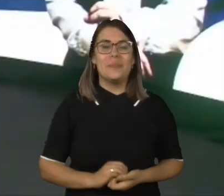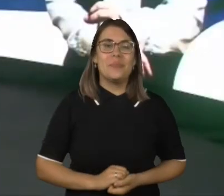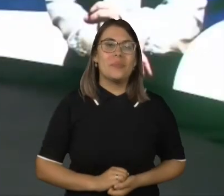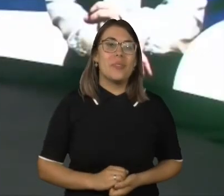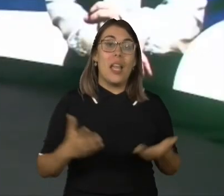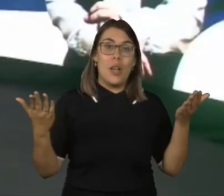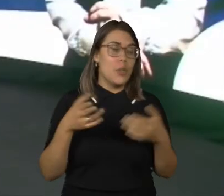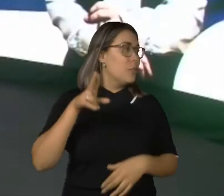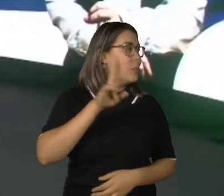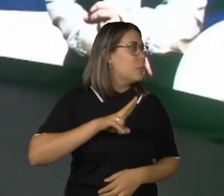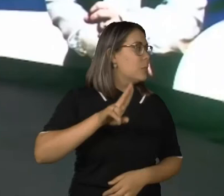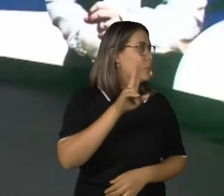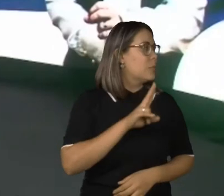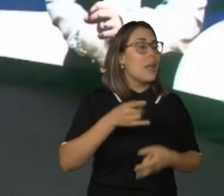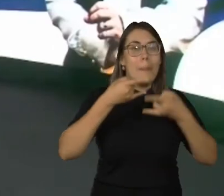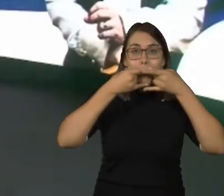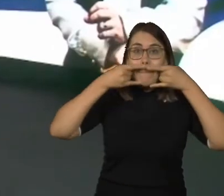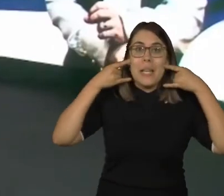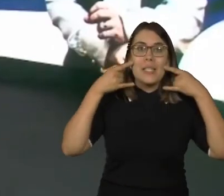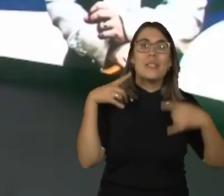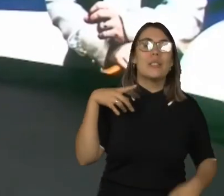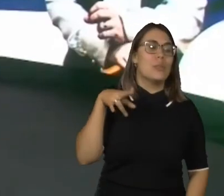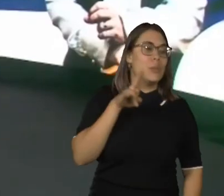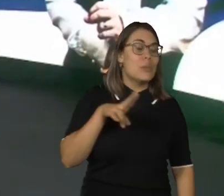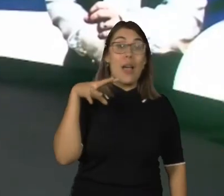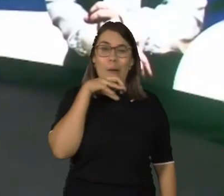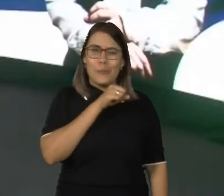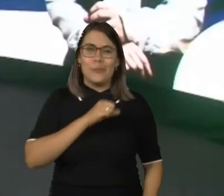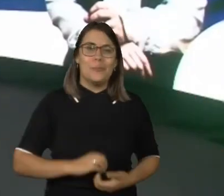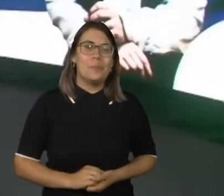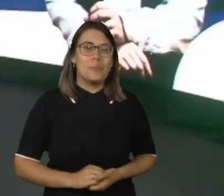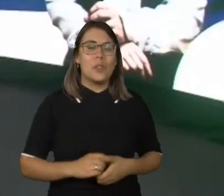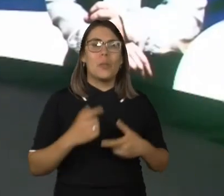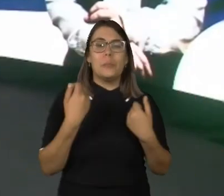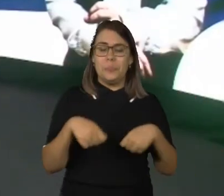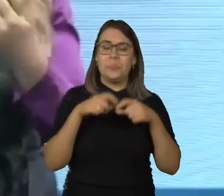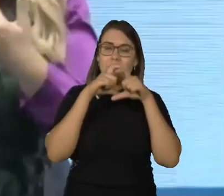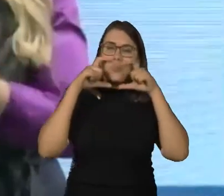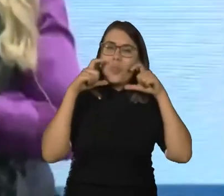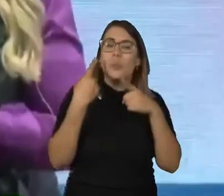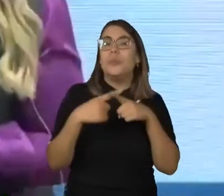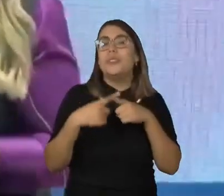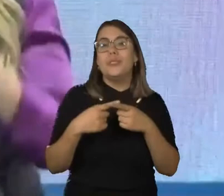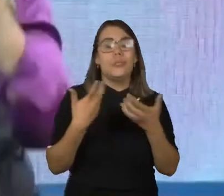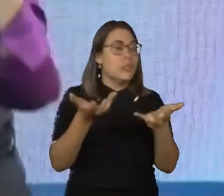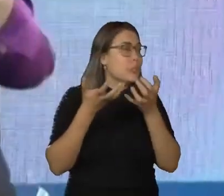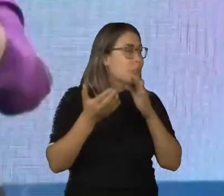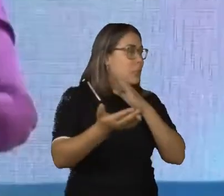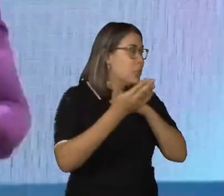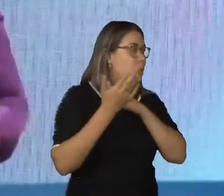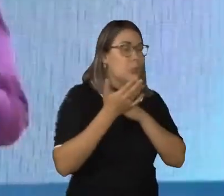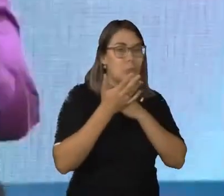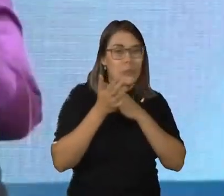vai ter que usar máscara aqui, rapidinho. Já pega suas máscaras aí. Porque eu vou precisar de ajuda. Então em casa,